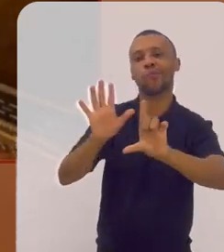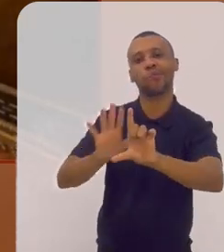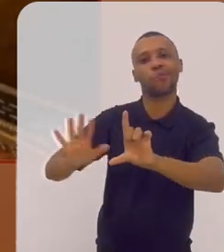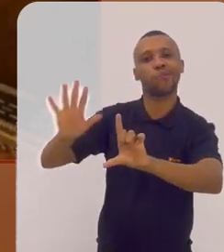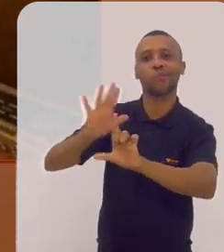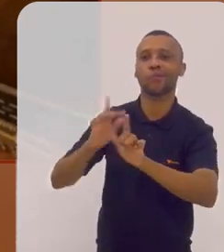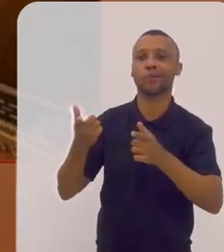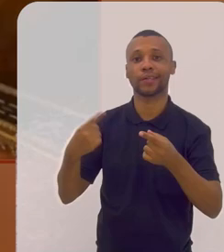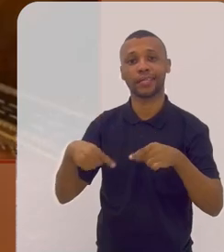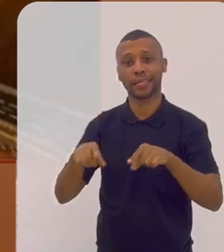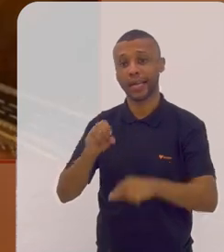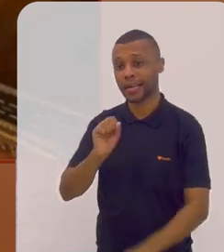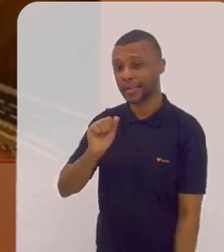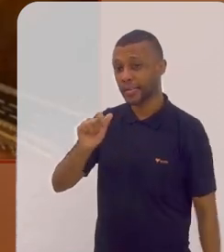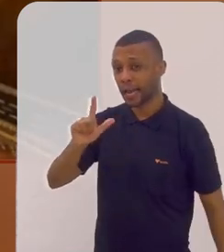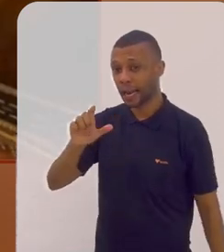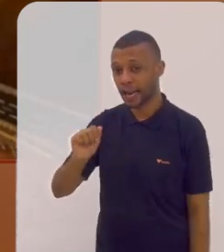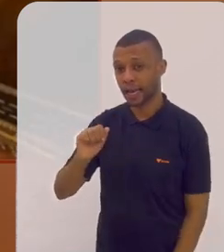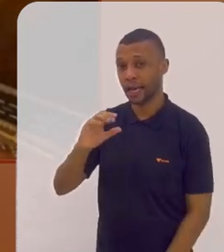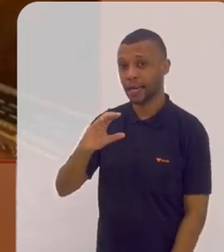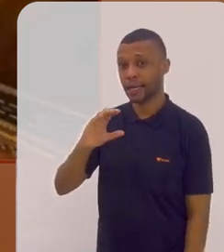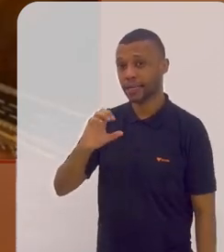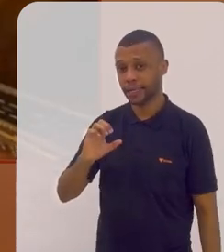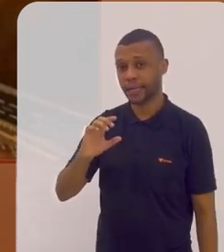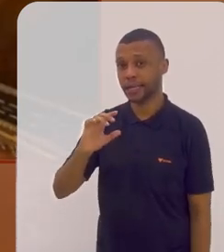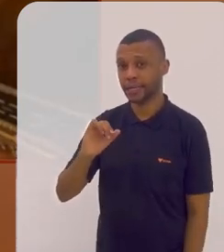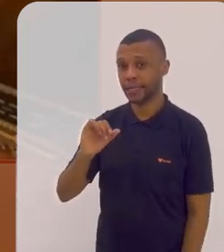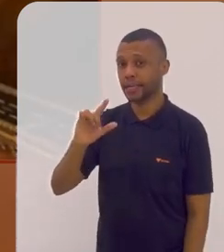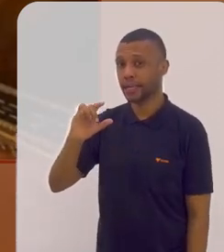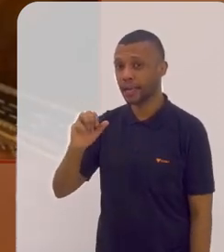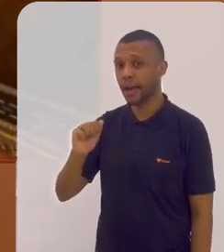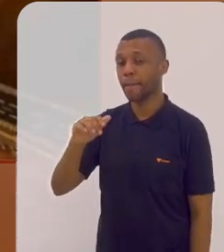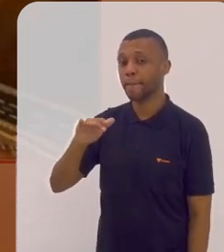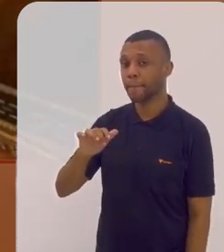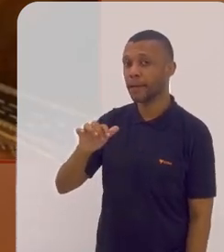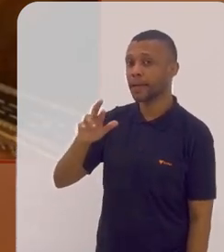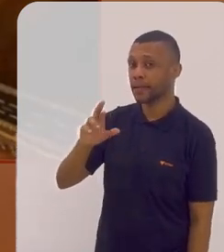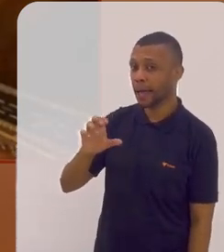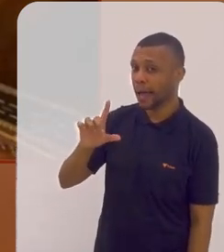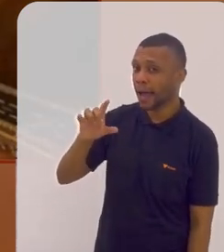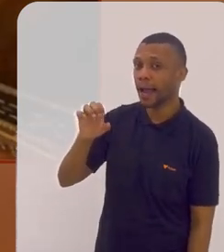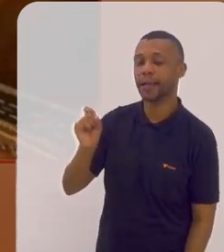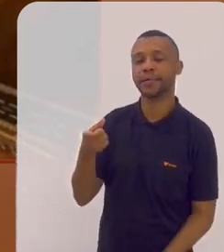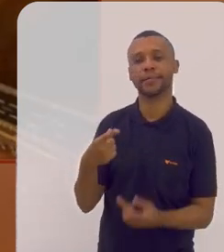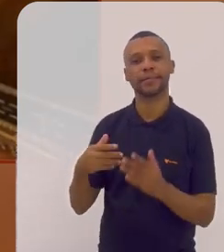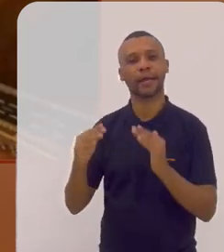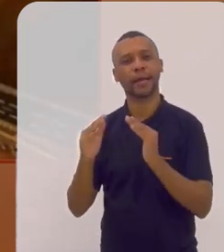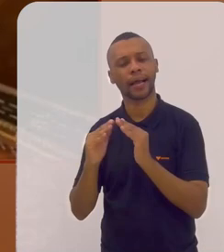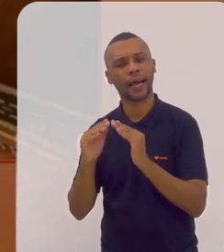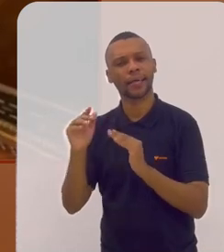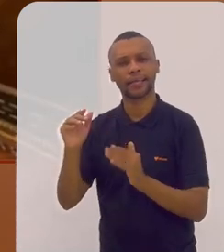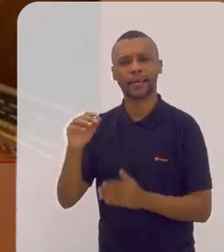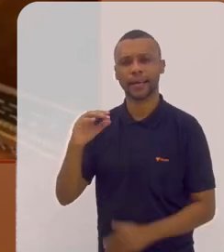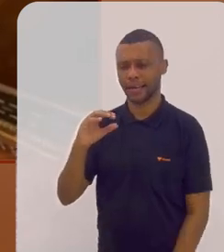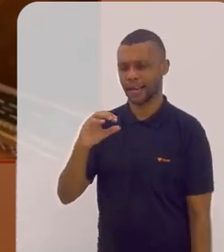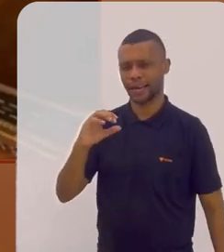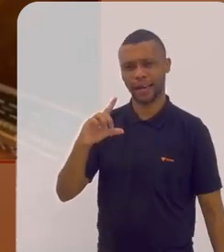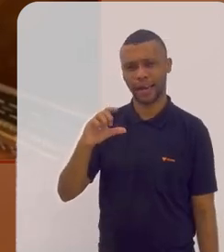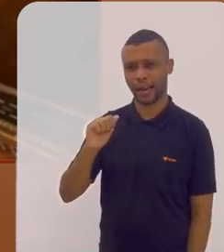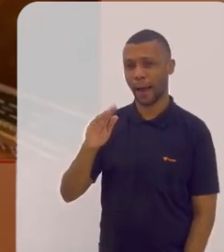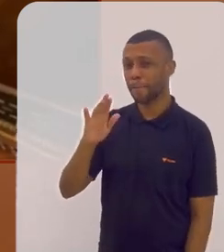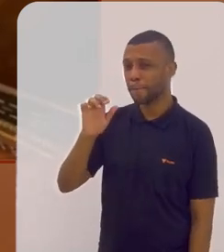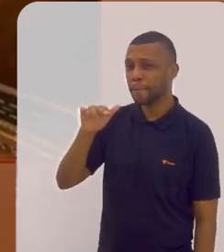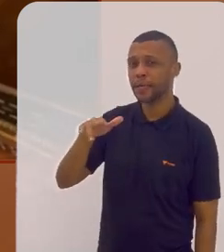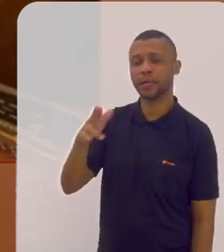na sala Silvia Meirelles na casa Eva Klabin foram as principais apresentações que eu fiz também na